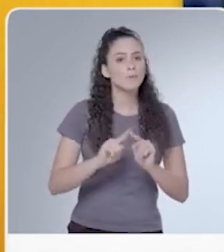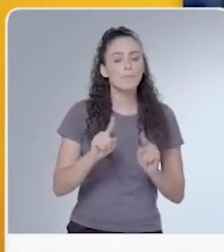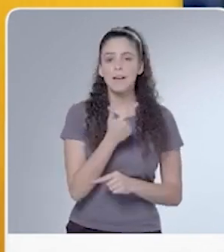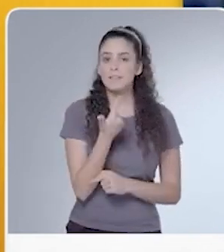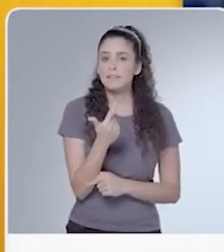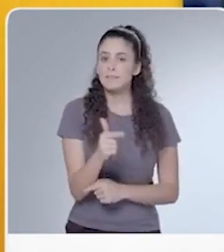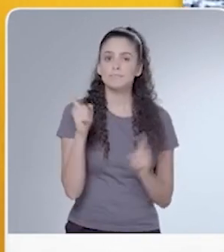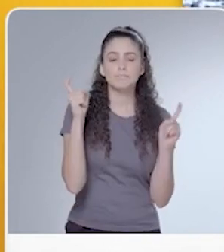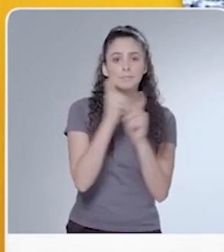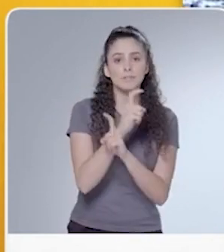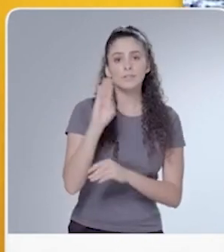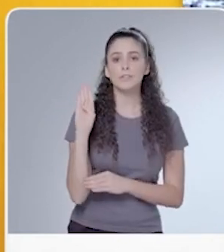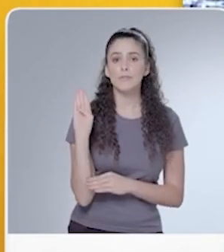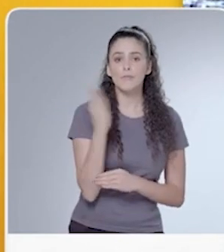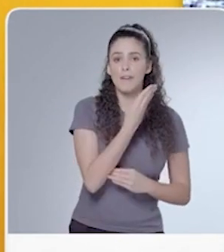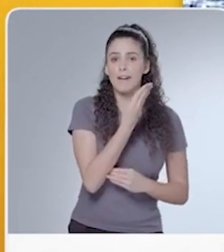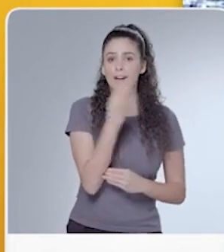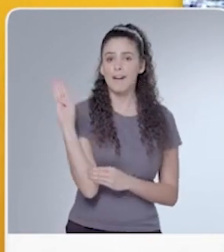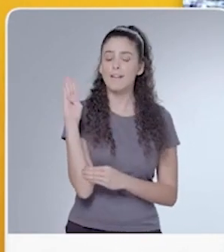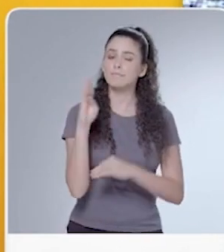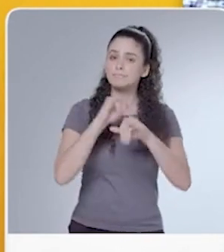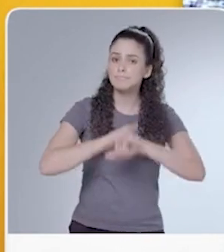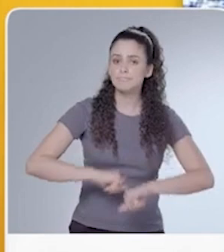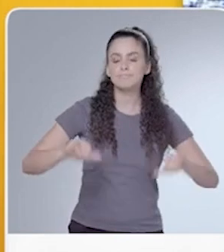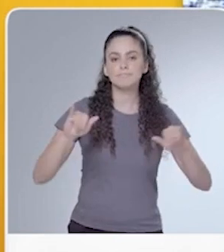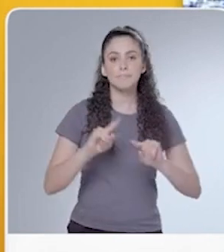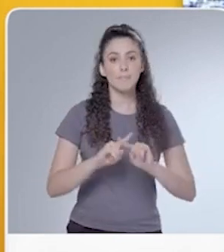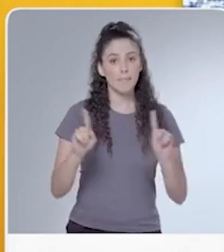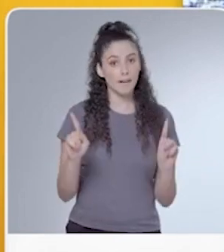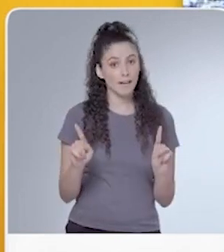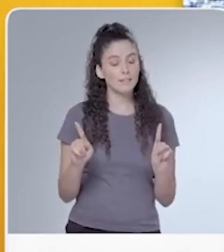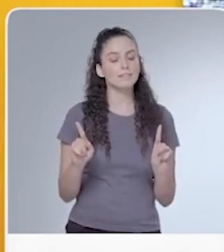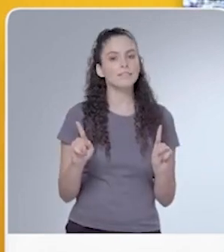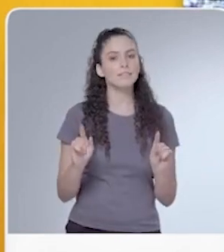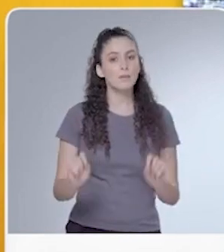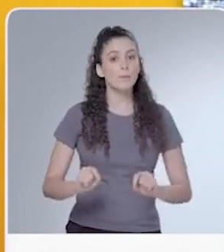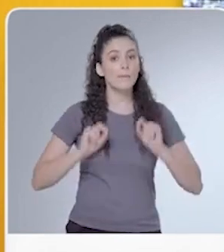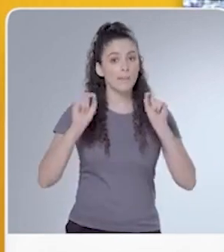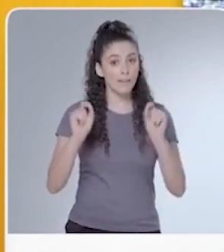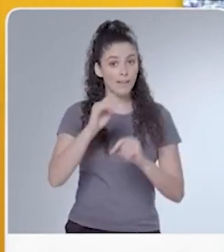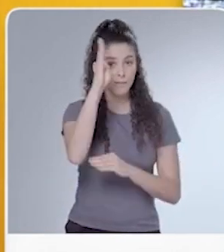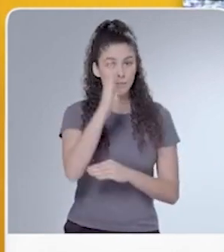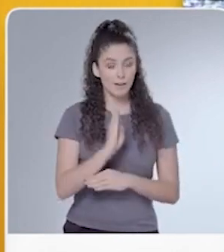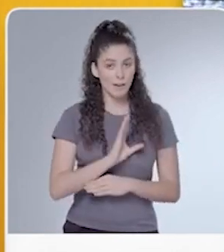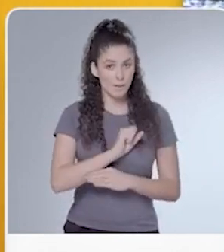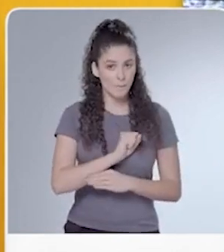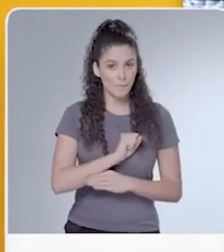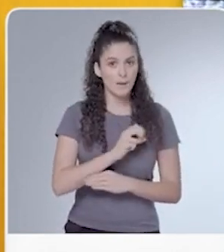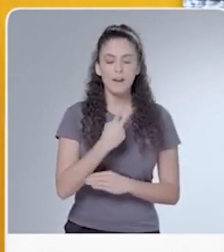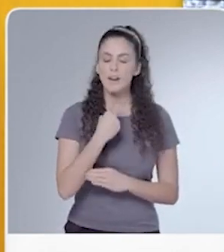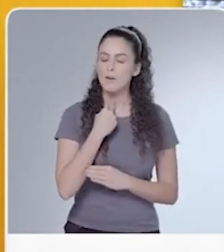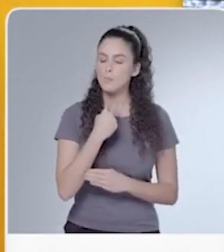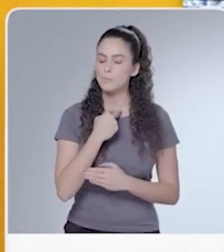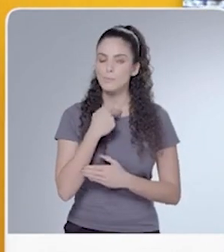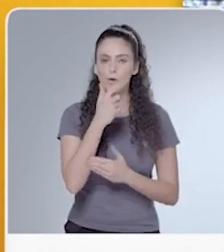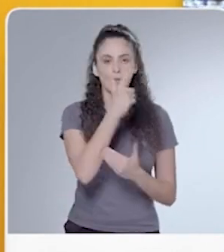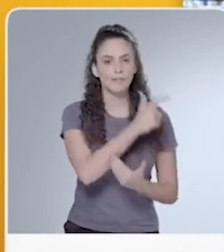fake news. E para ser pátria amada, não pode ser pátria